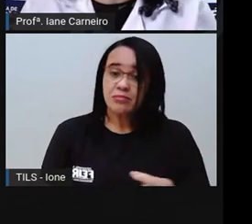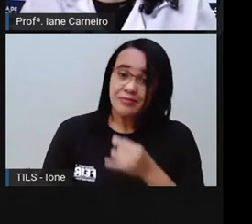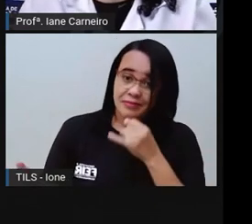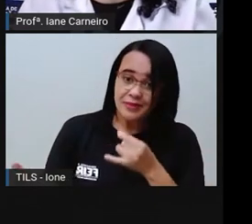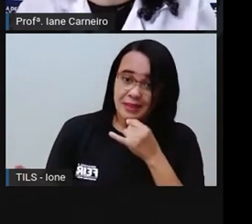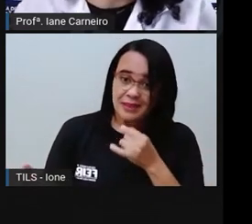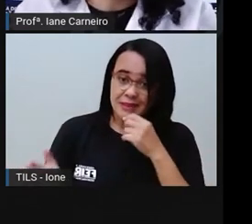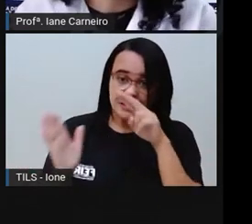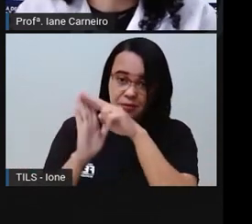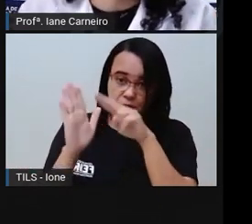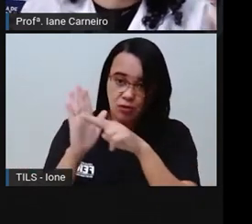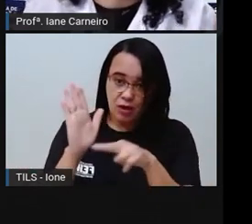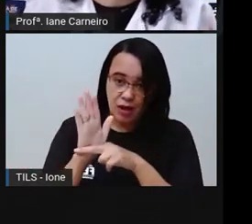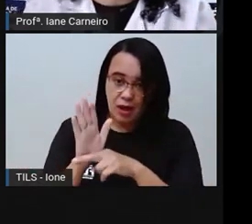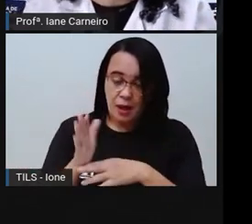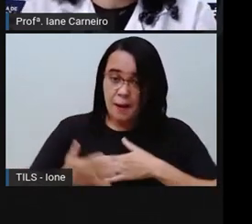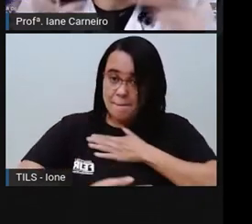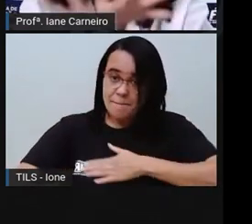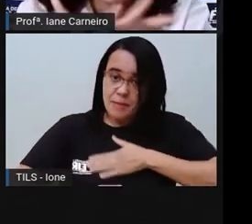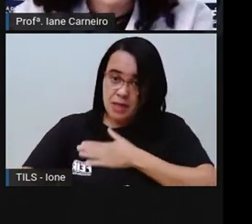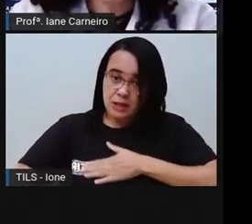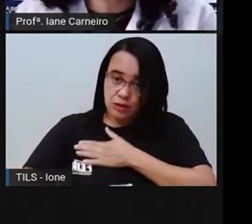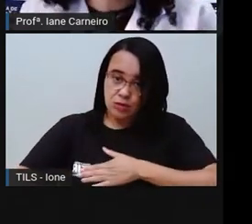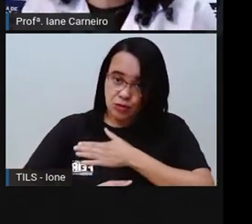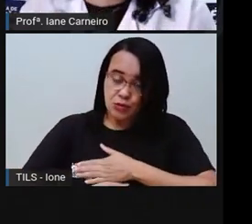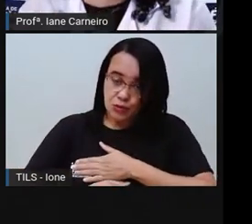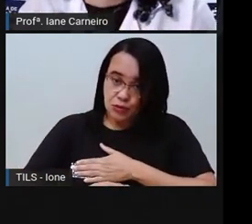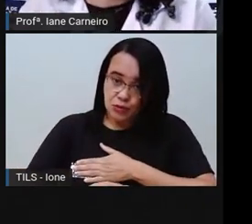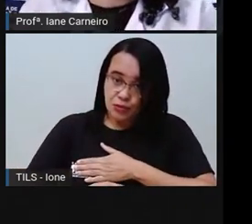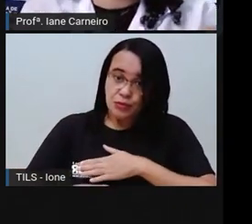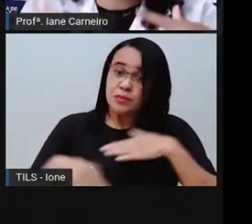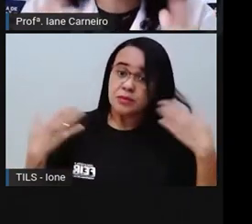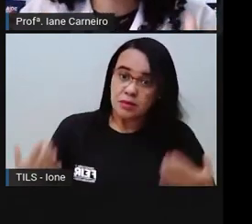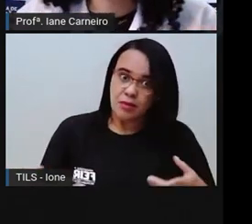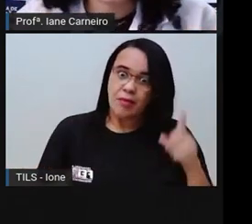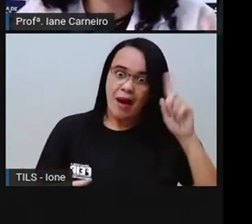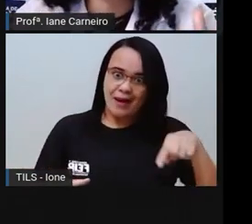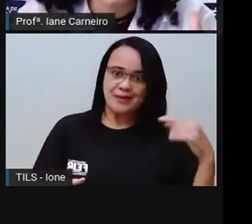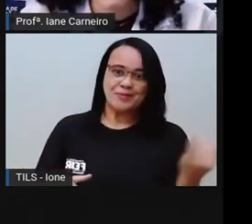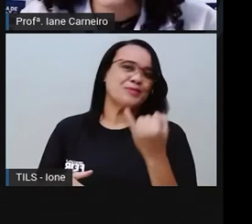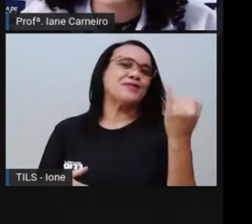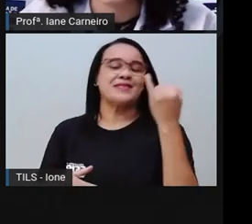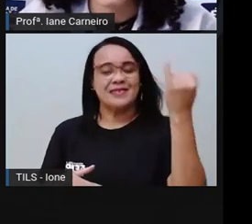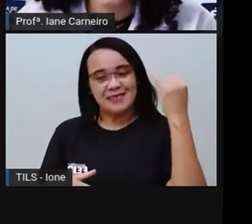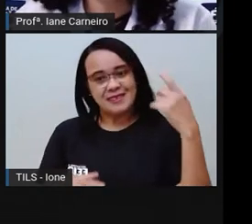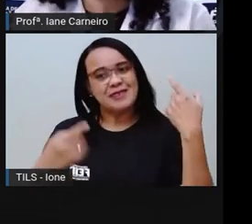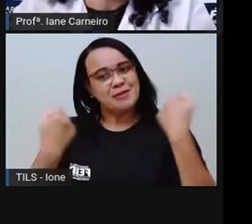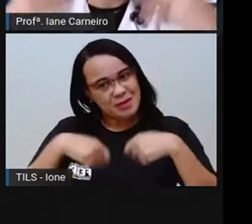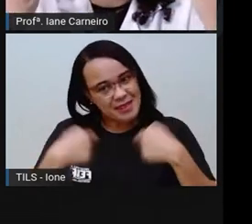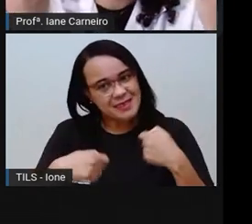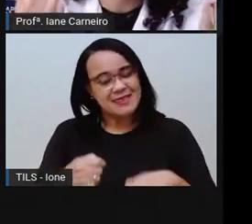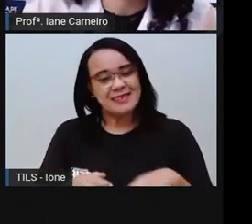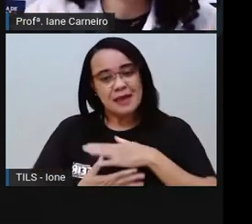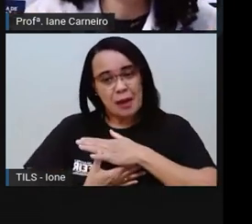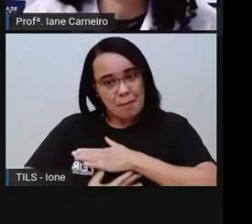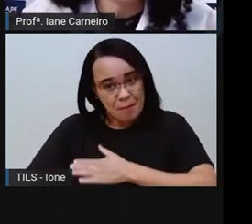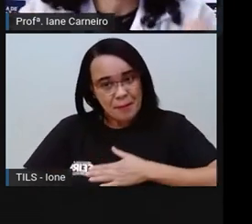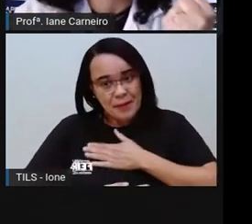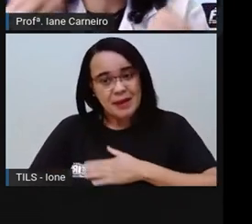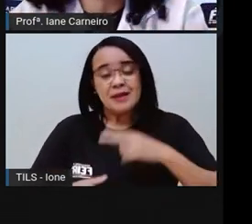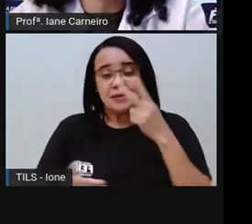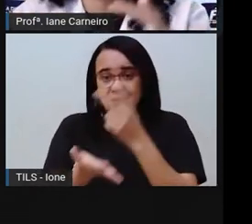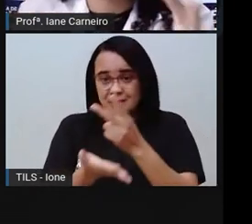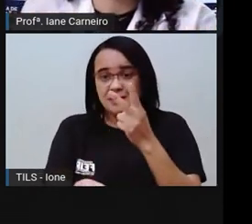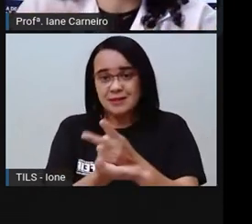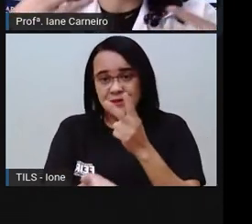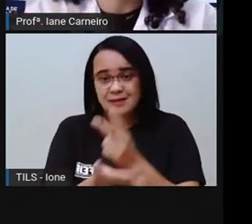Não tem como a gente negociar o banho. O banho é uma coisa que todo mundo tem que tomar. Então, não tem como negociar isso, tá certo? Mas você pode negociar